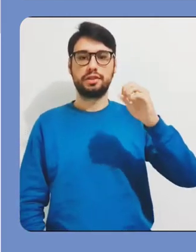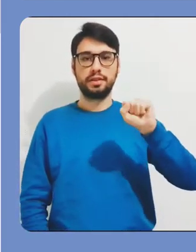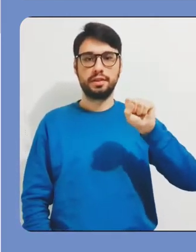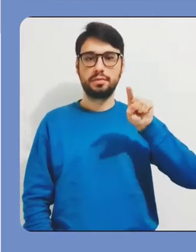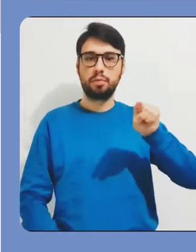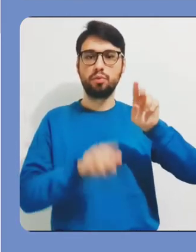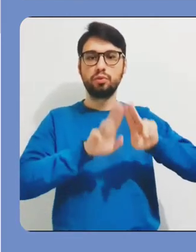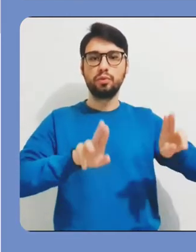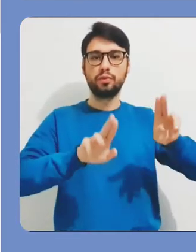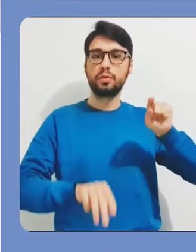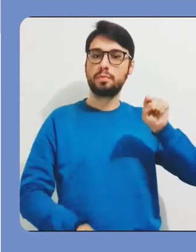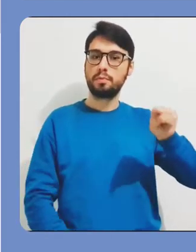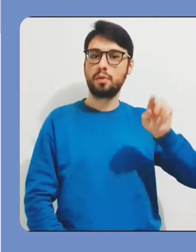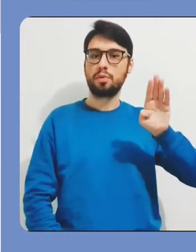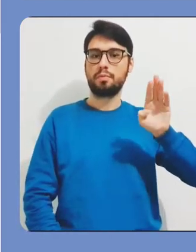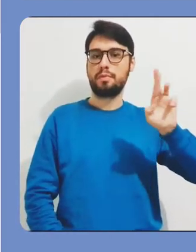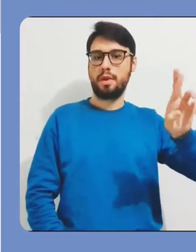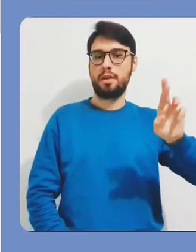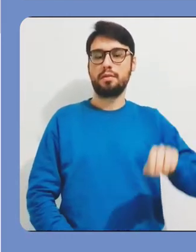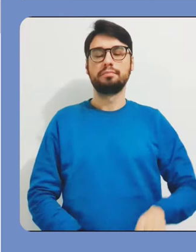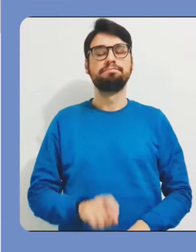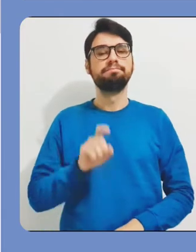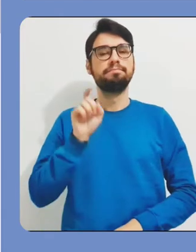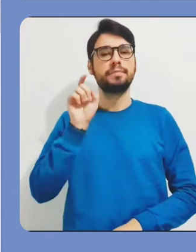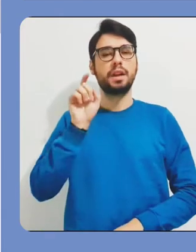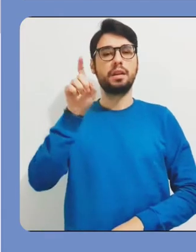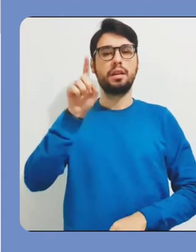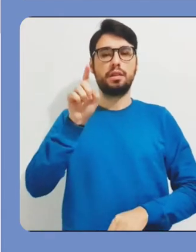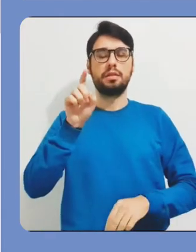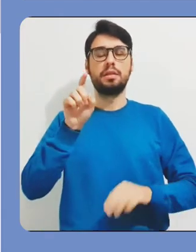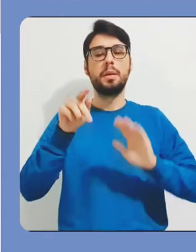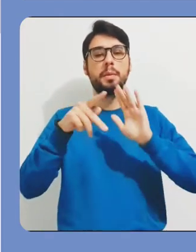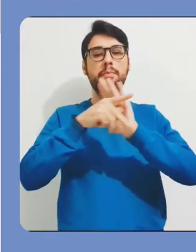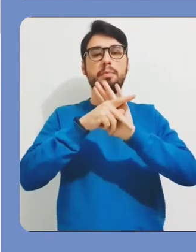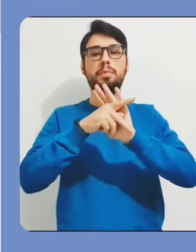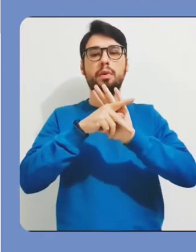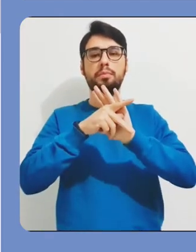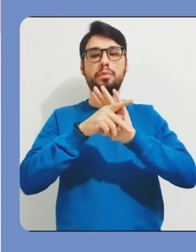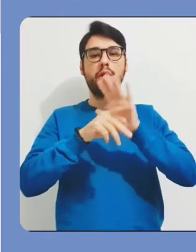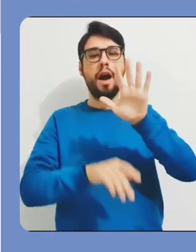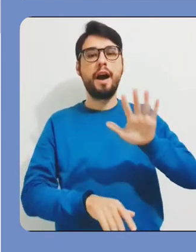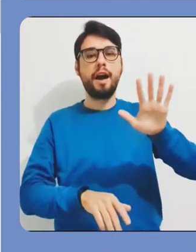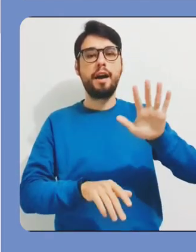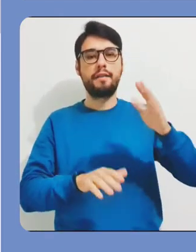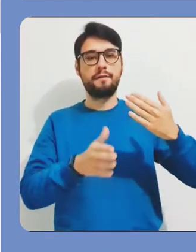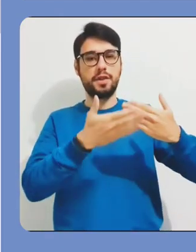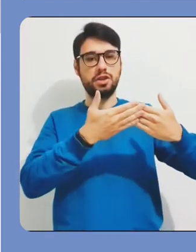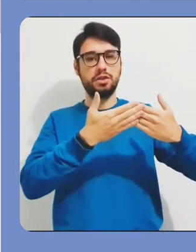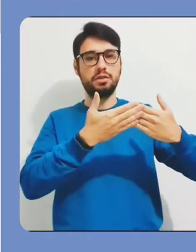e clicar aqui nessa opção área restrita que aparece no canto superior direito da página.